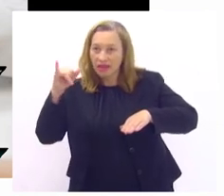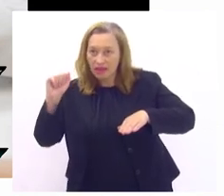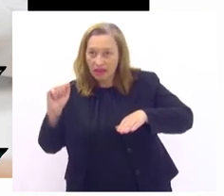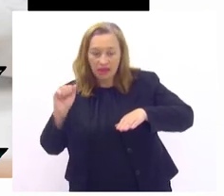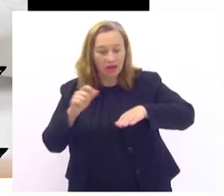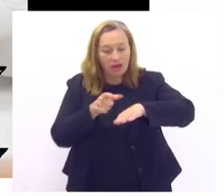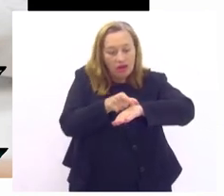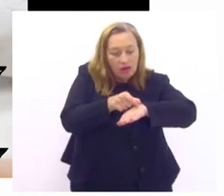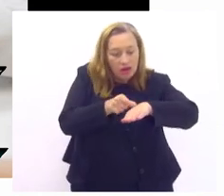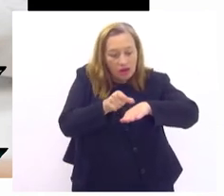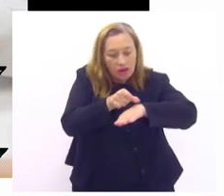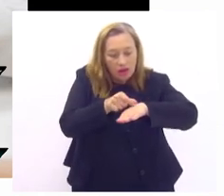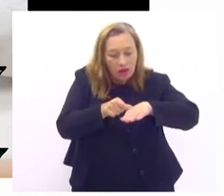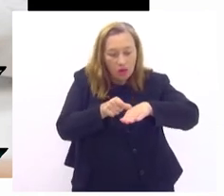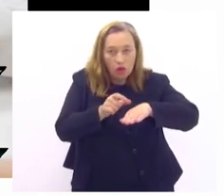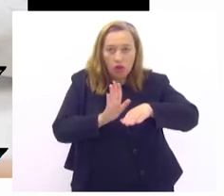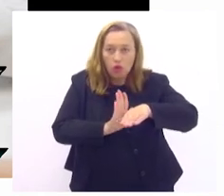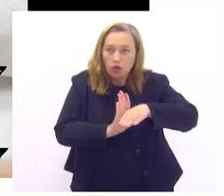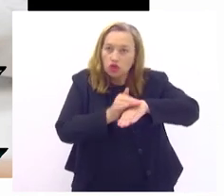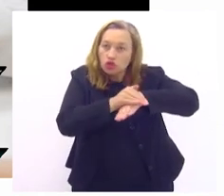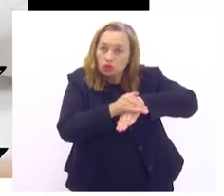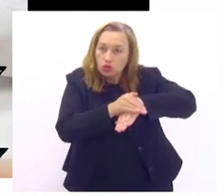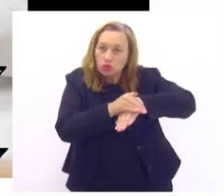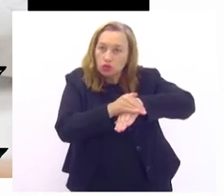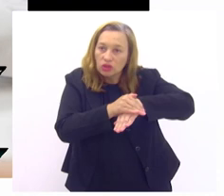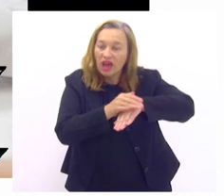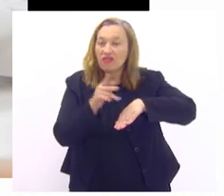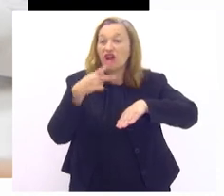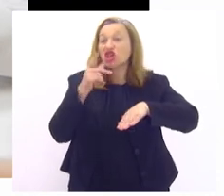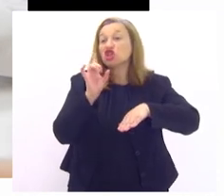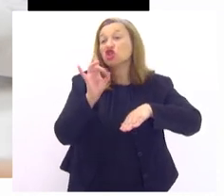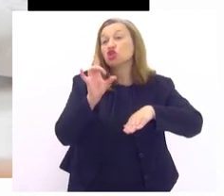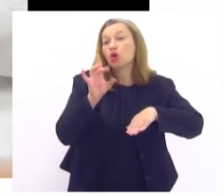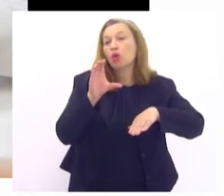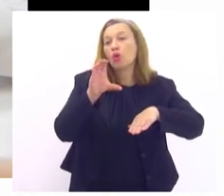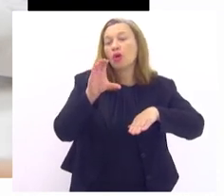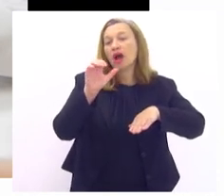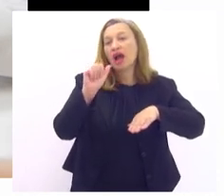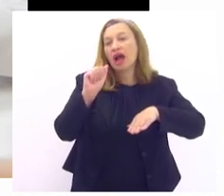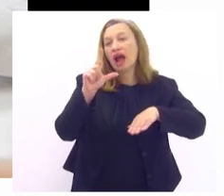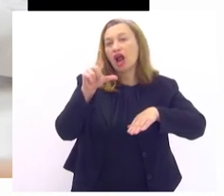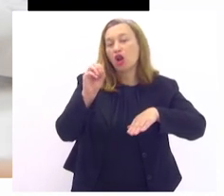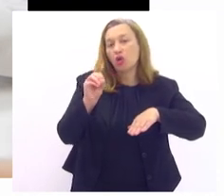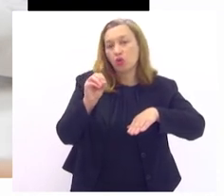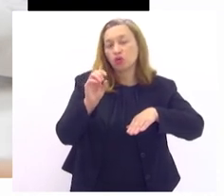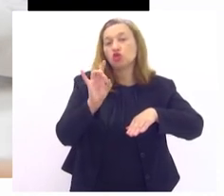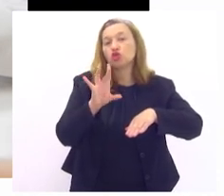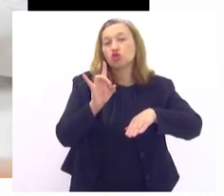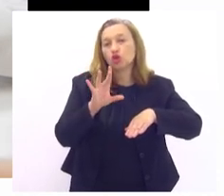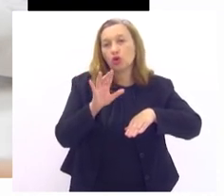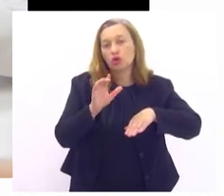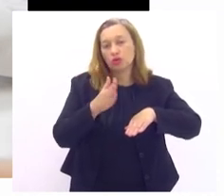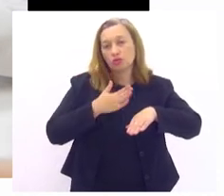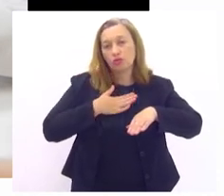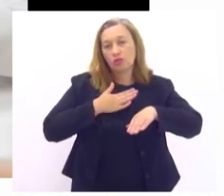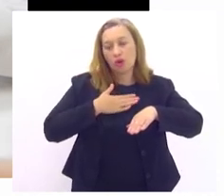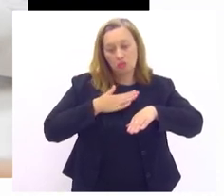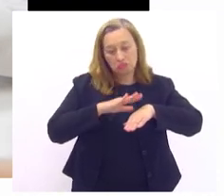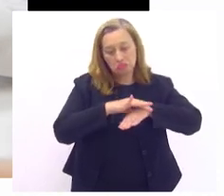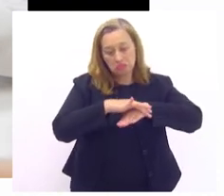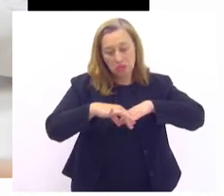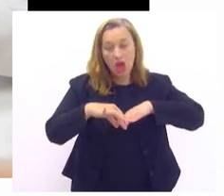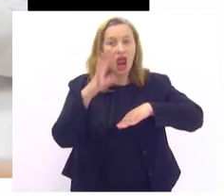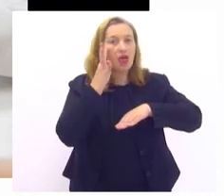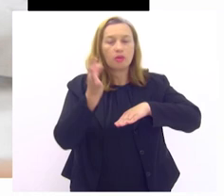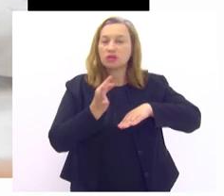assim não isso daí é só um calinho que eu estou tendo no meu pé é um calinho ela não sabia que estava